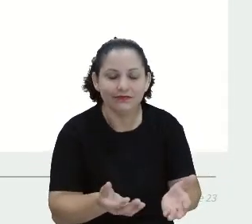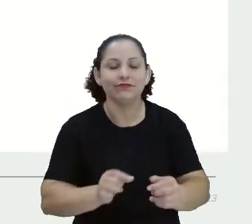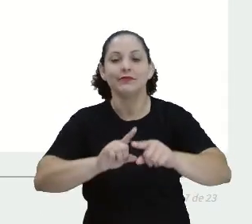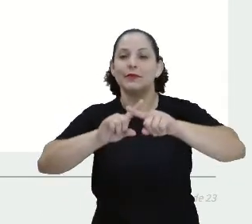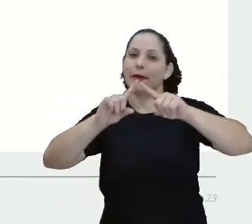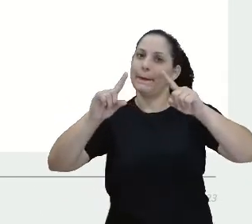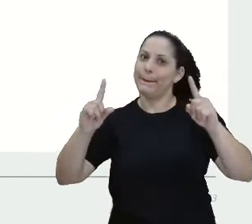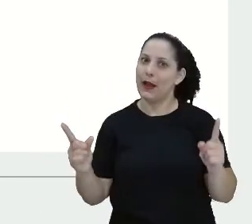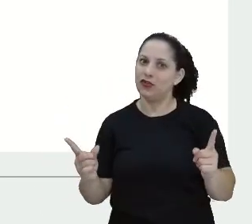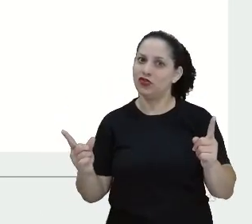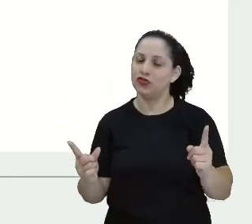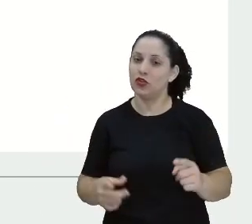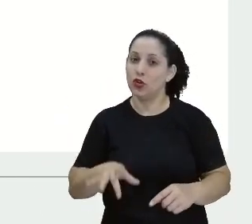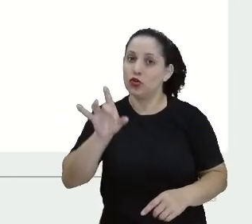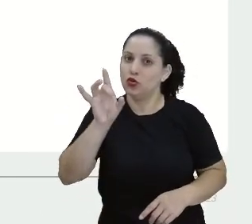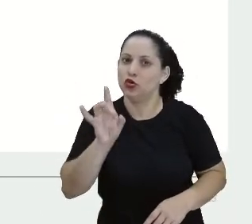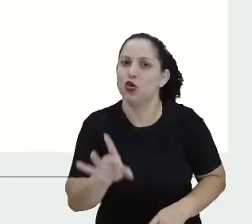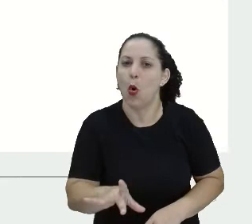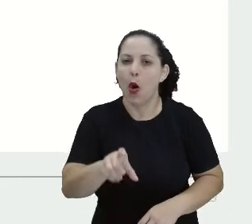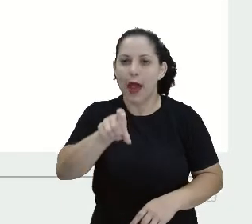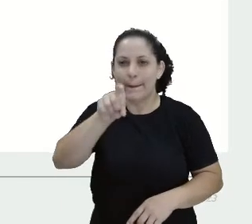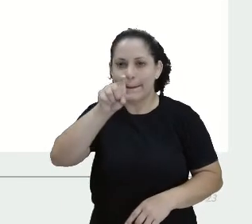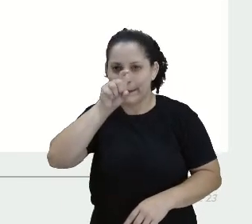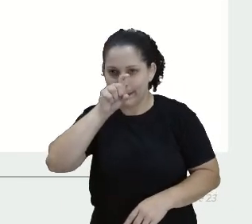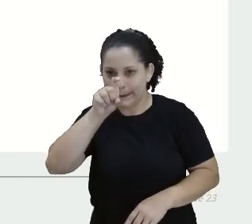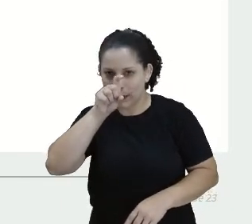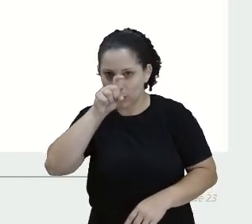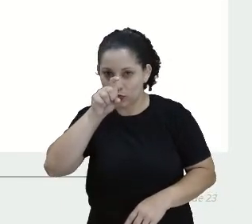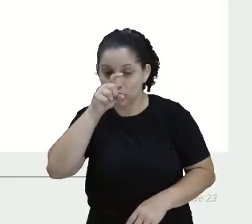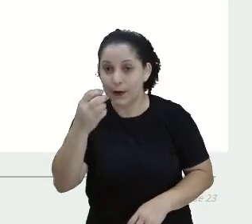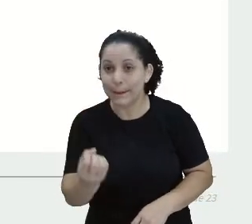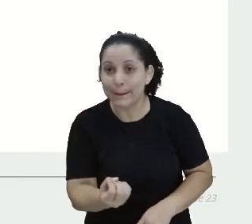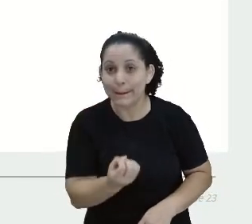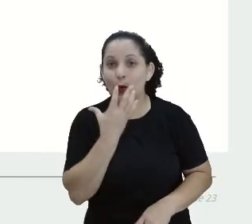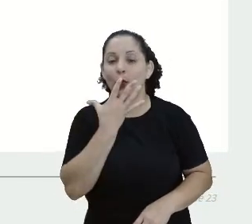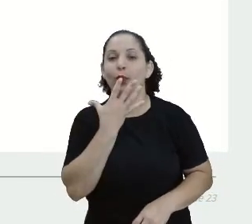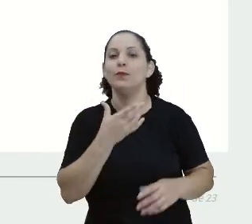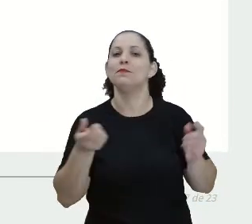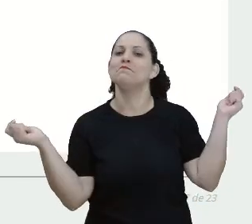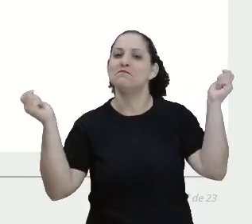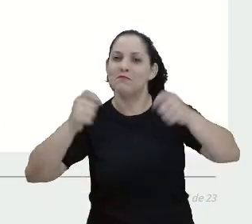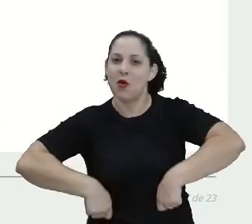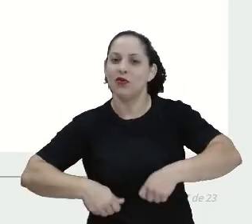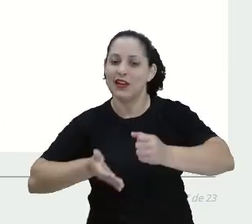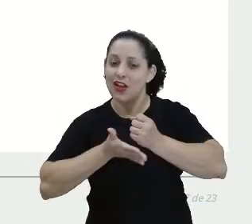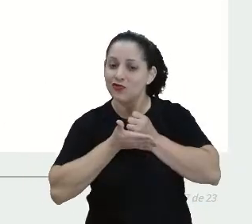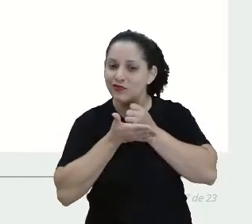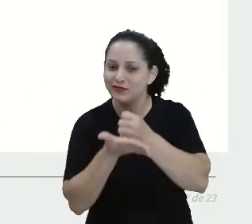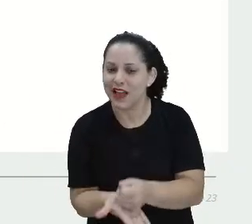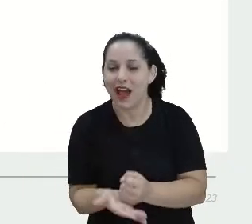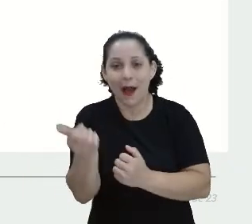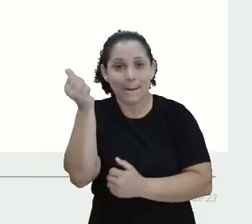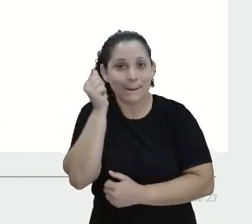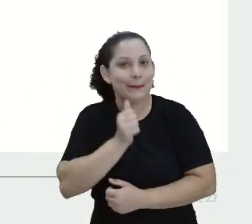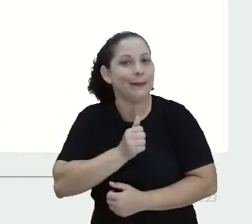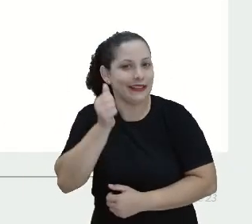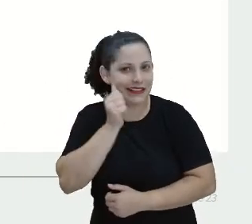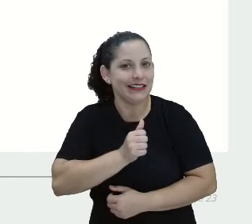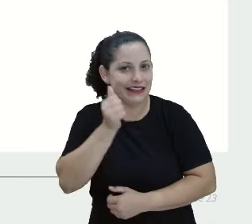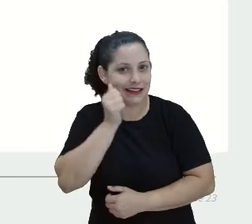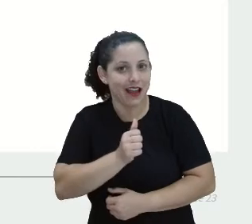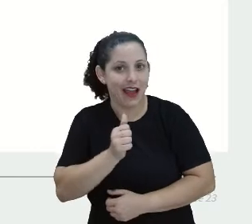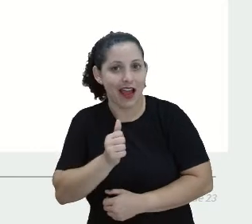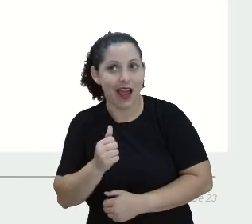Mas, somente a Bruxa Boa do Sul, poderá ajudar Dorothy a ir para os